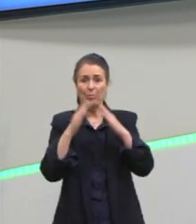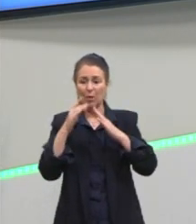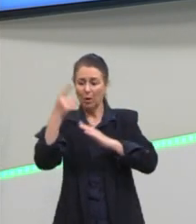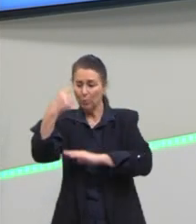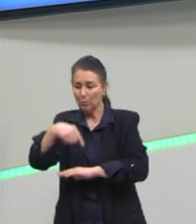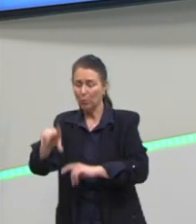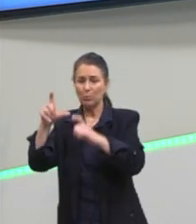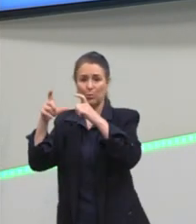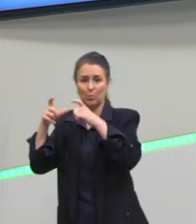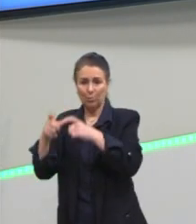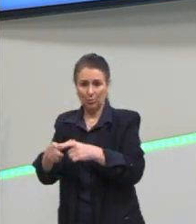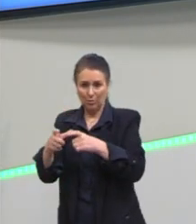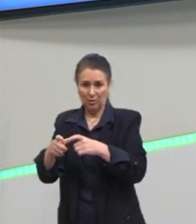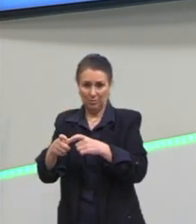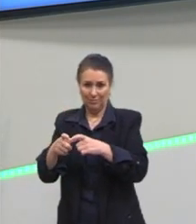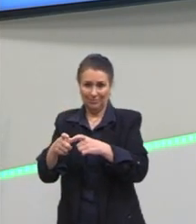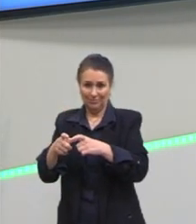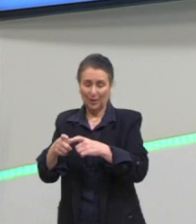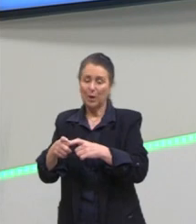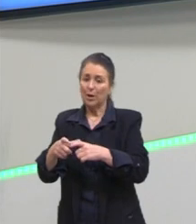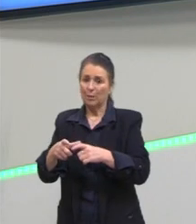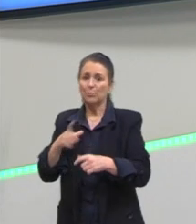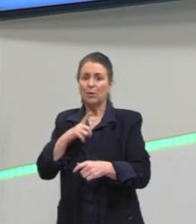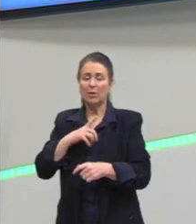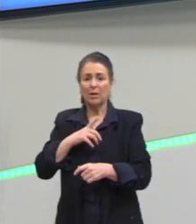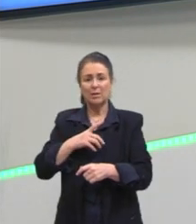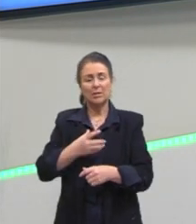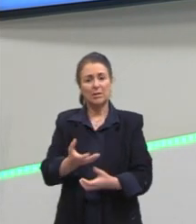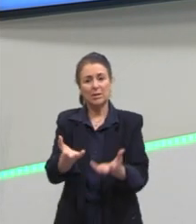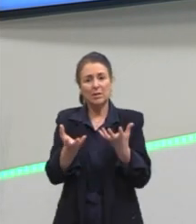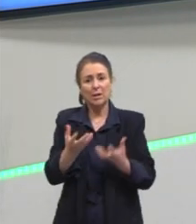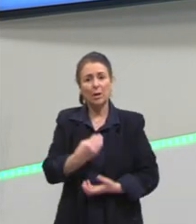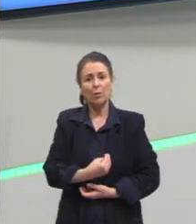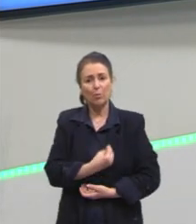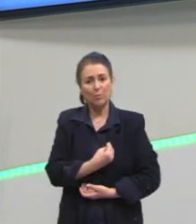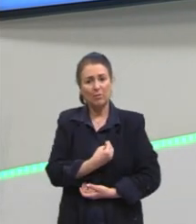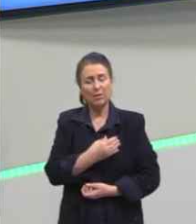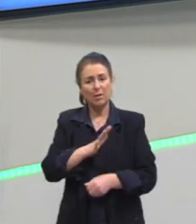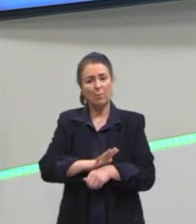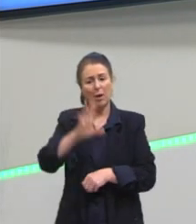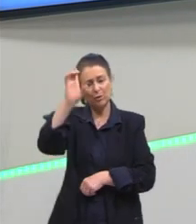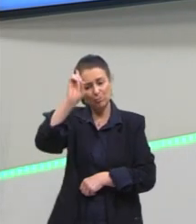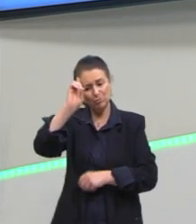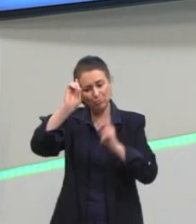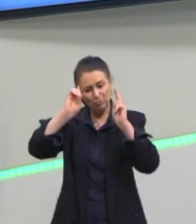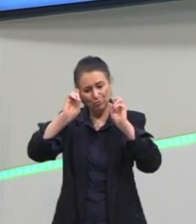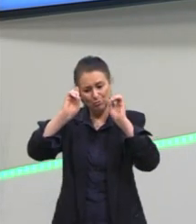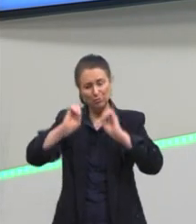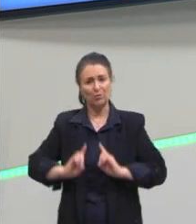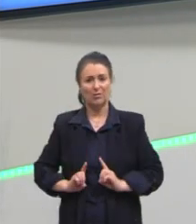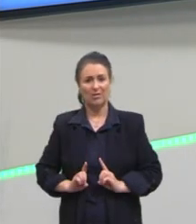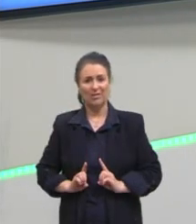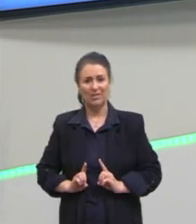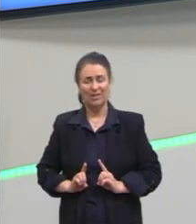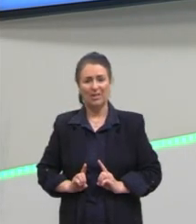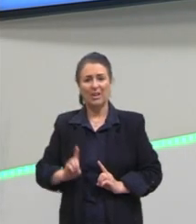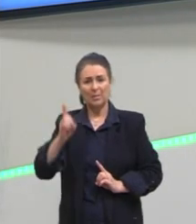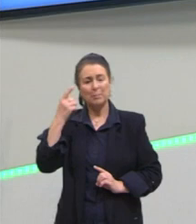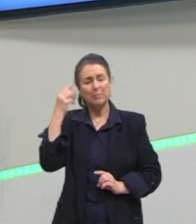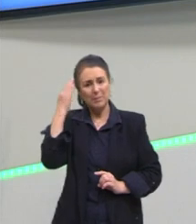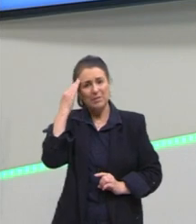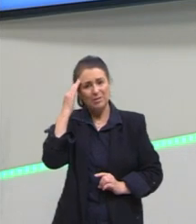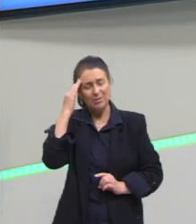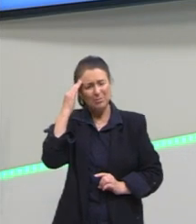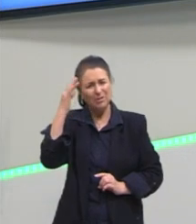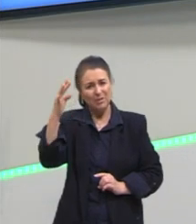né, emigrar e tentar a vida de uma maneira mais digna em outro lugar. E eu não acho isso nada legal, na verdade. Vamos pensar, tu tem que sair da tua